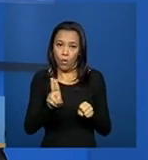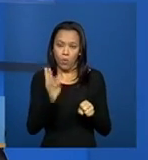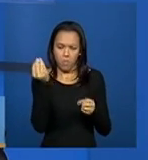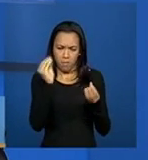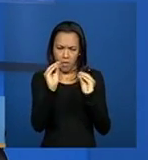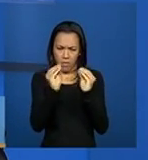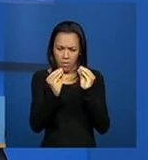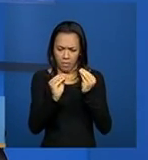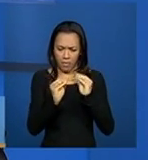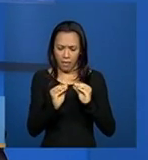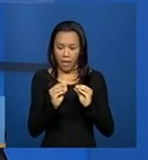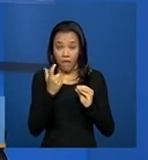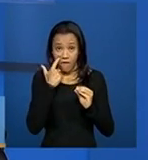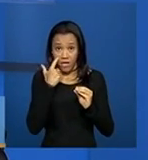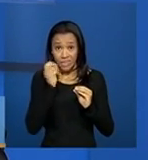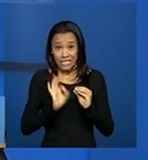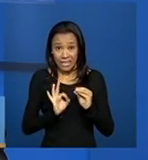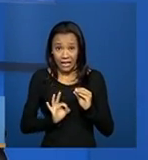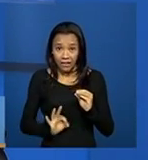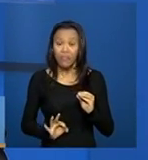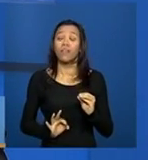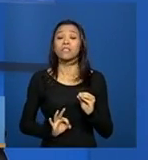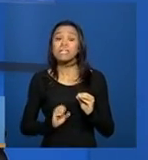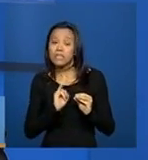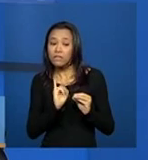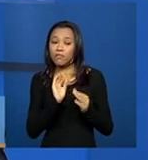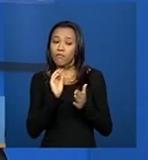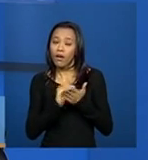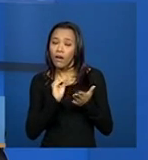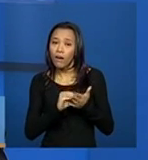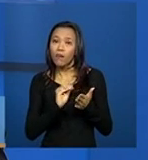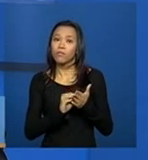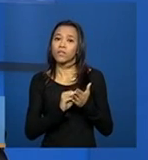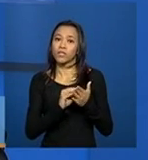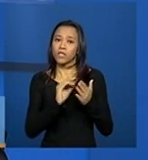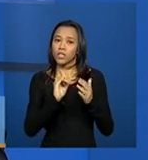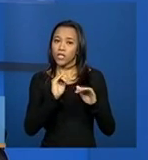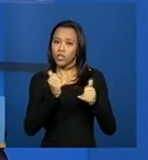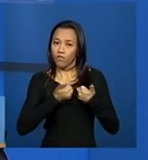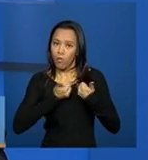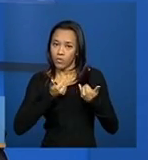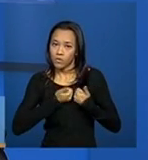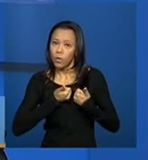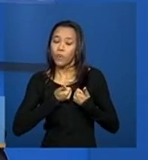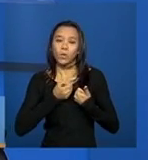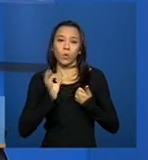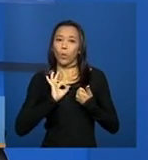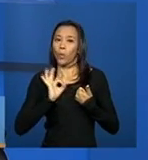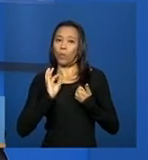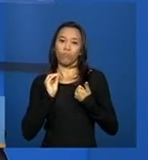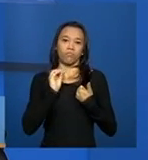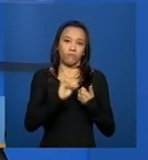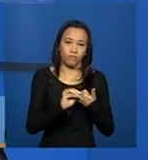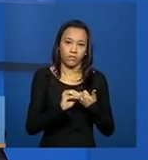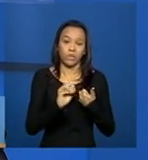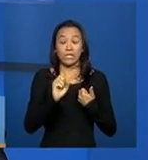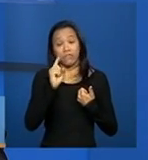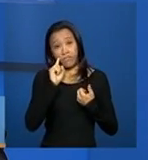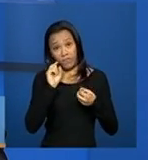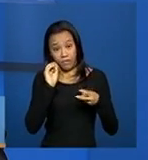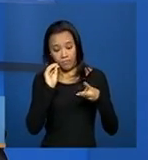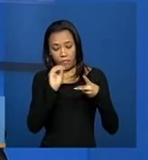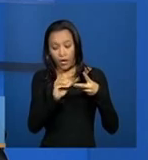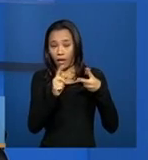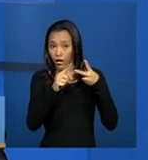Verificar se, de fato, falta alguma informação a ser preenchida, verificar se a sessão 2 está com